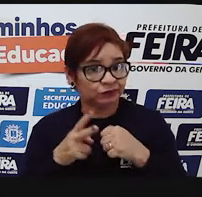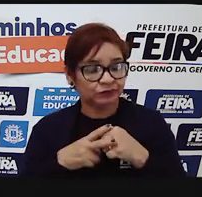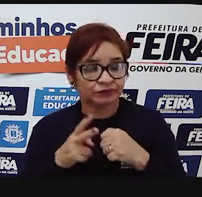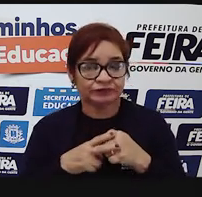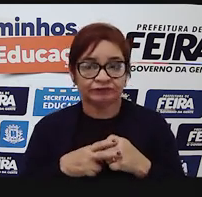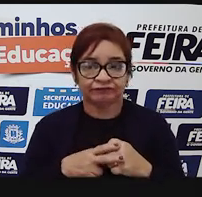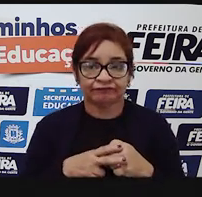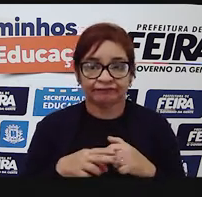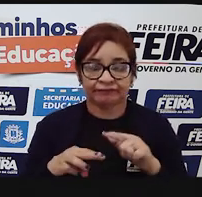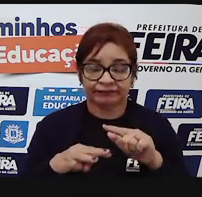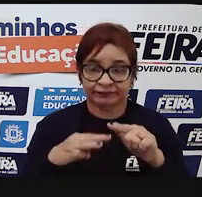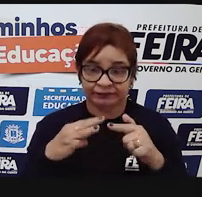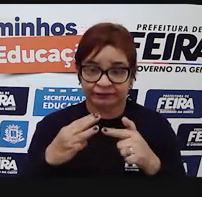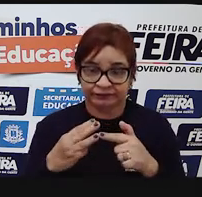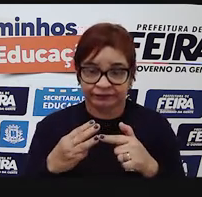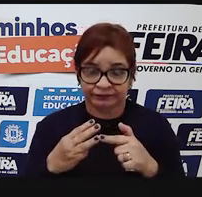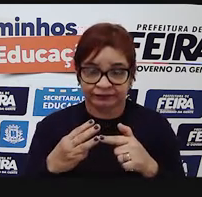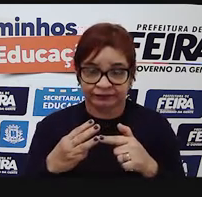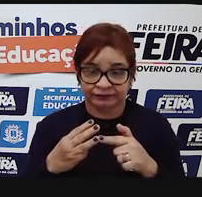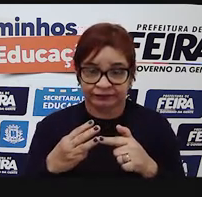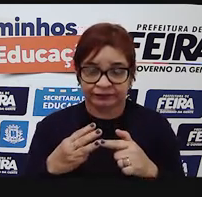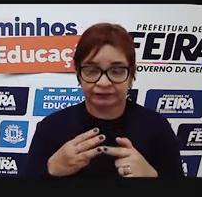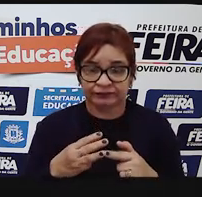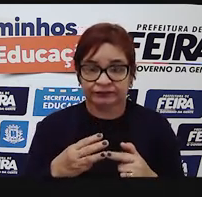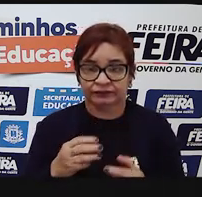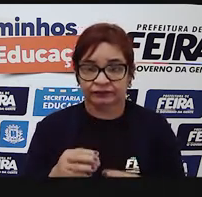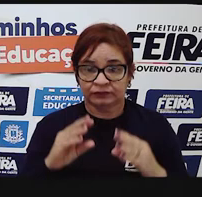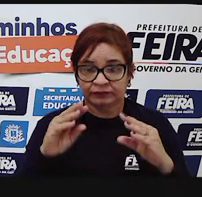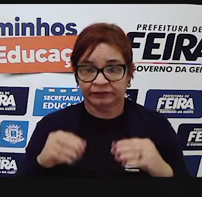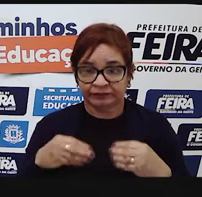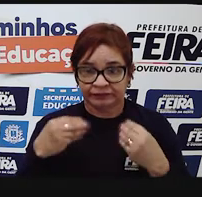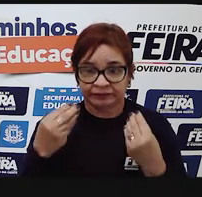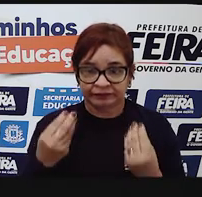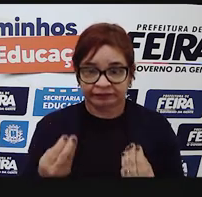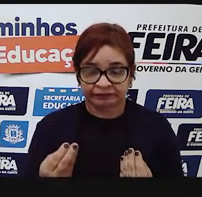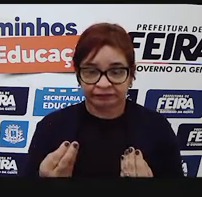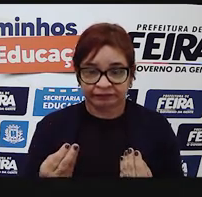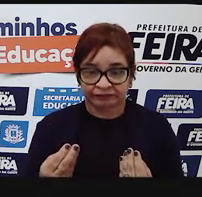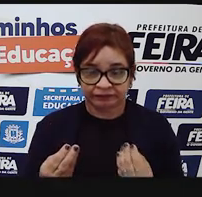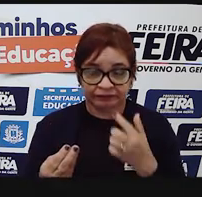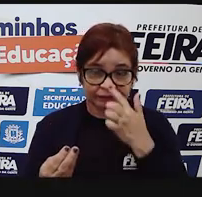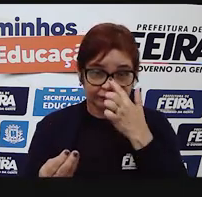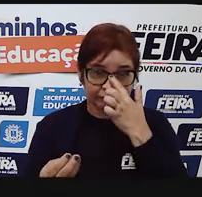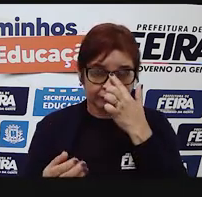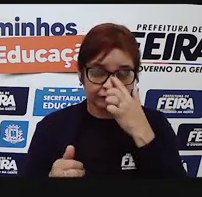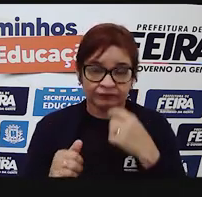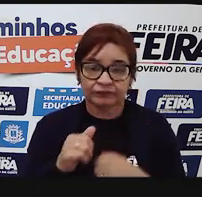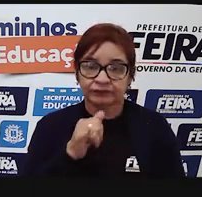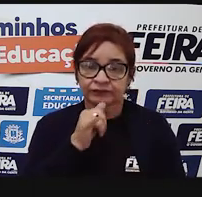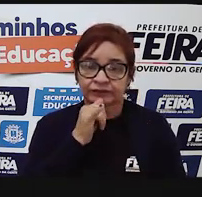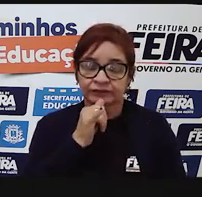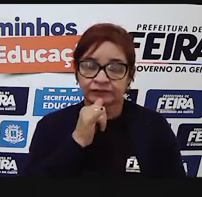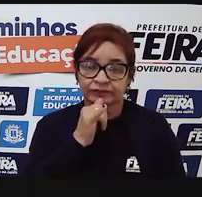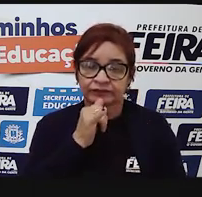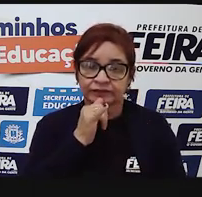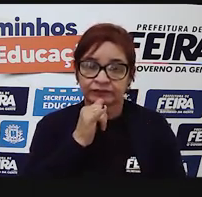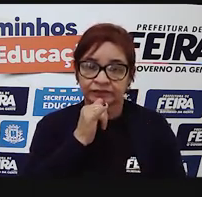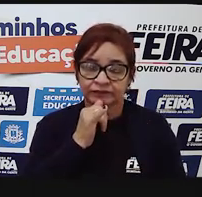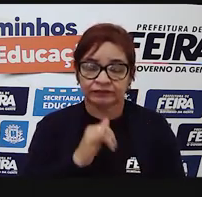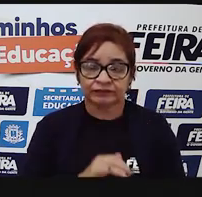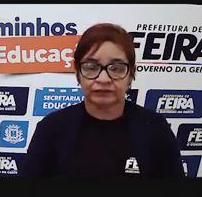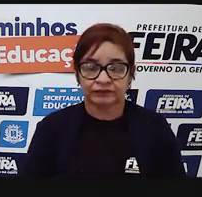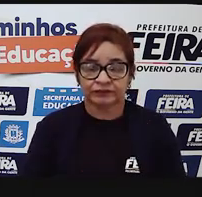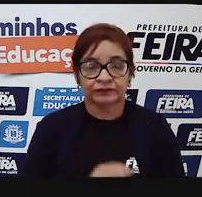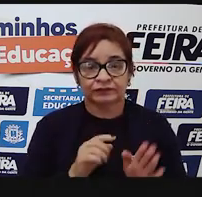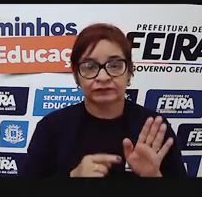Dessas três alternativas, qual desses exemplos é, ou